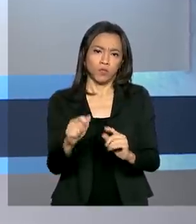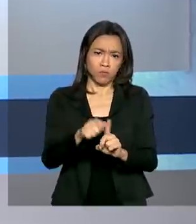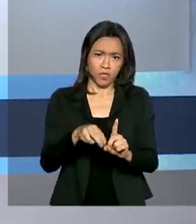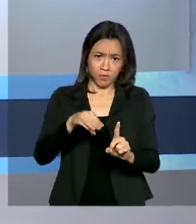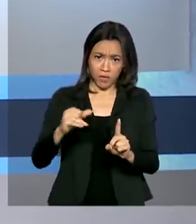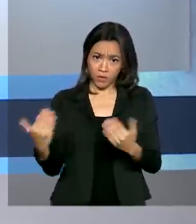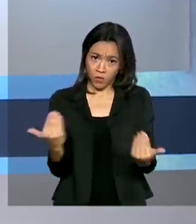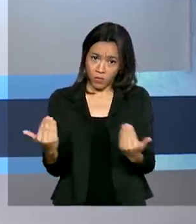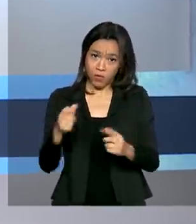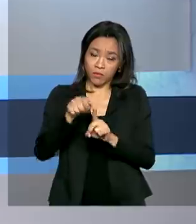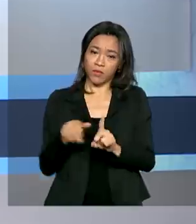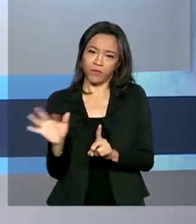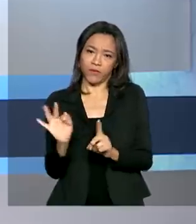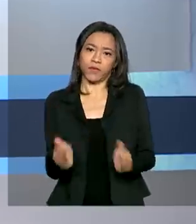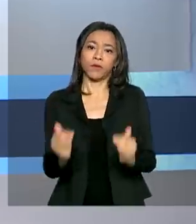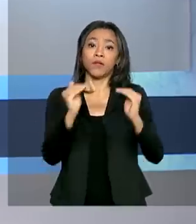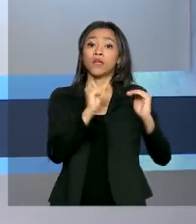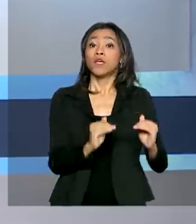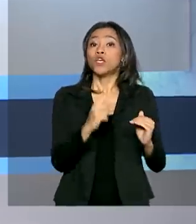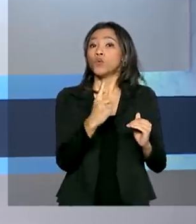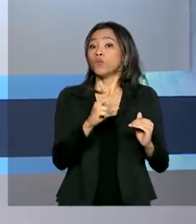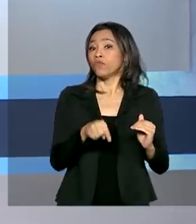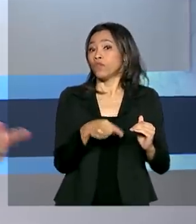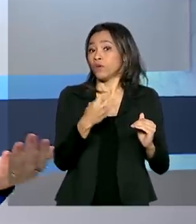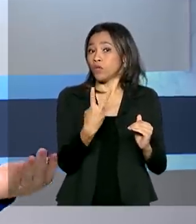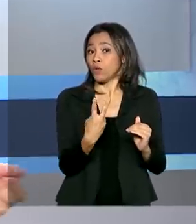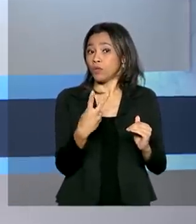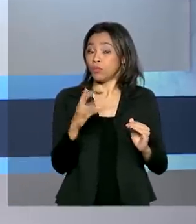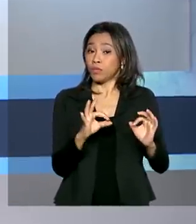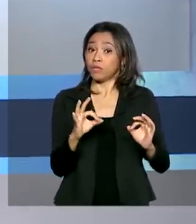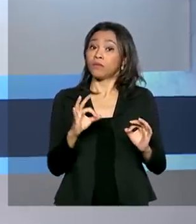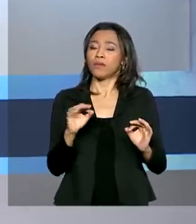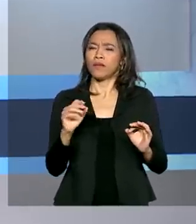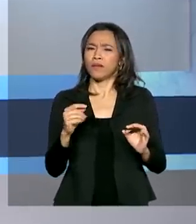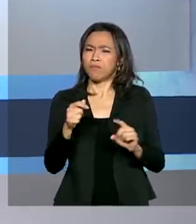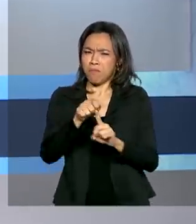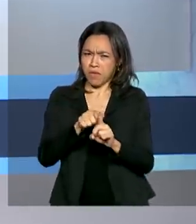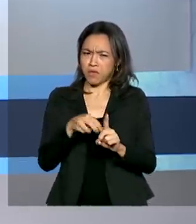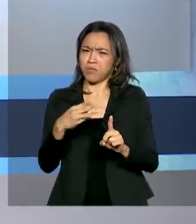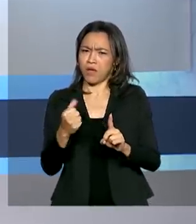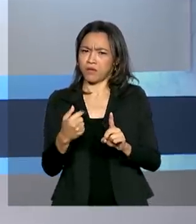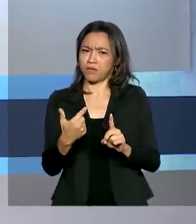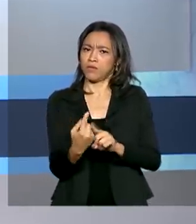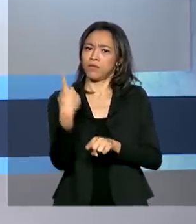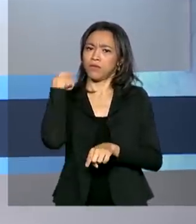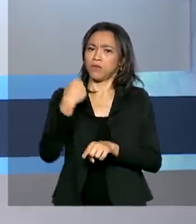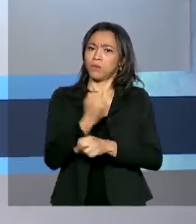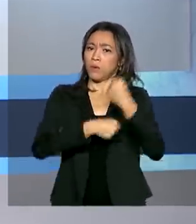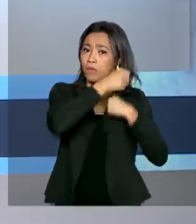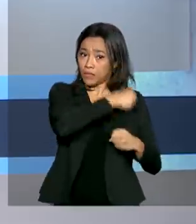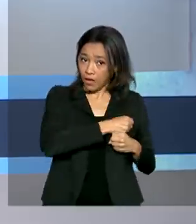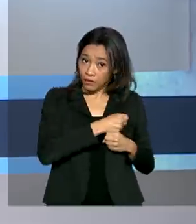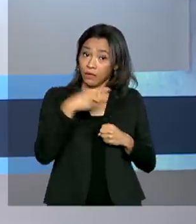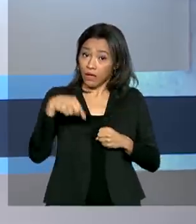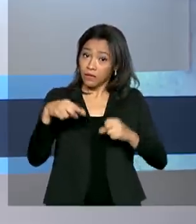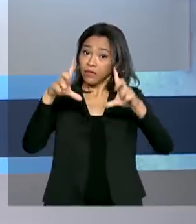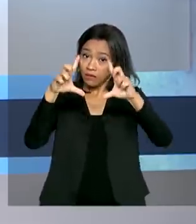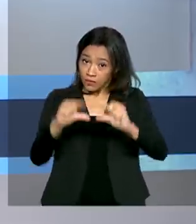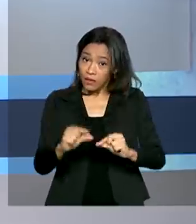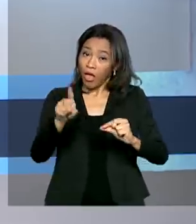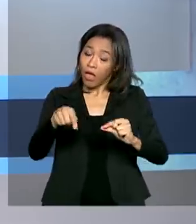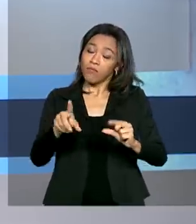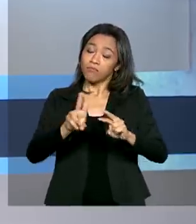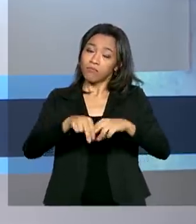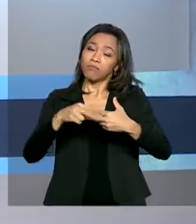fevereiro, e 1,2% em relação a março de 2019. Segundo o IBGE, a queda já é um reflexo da